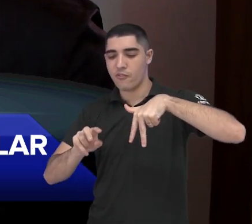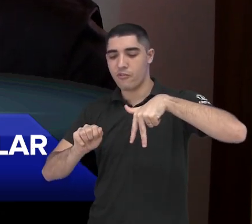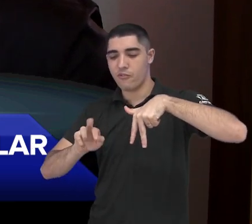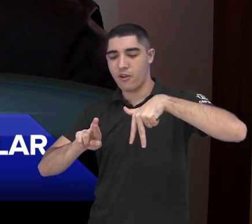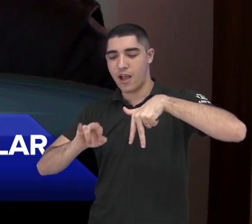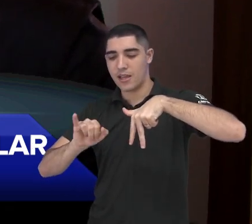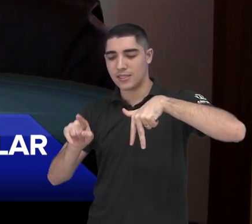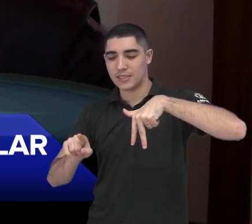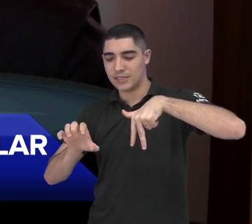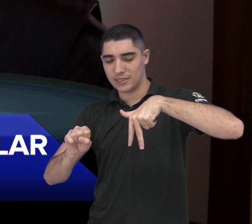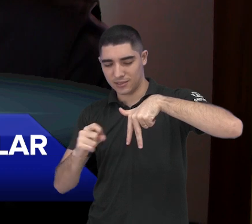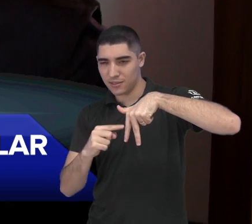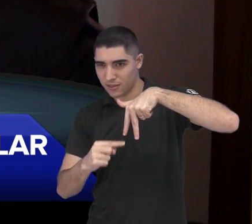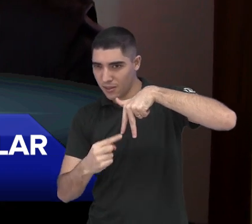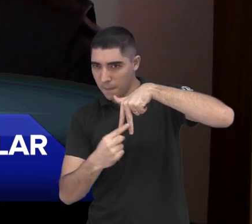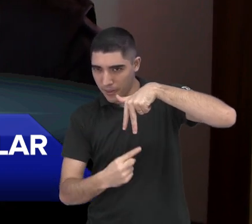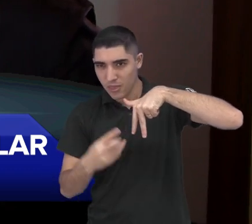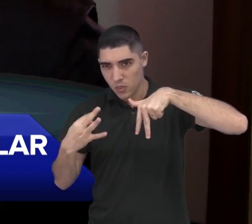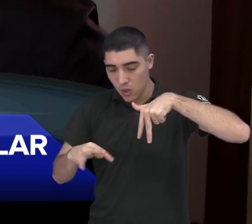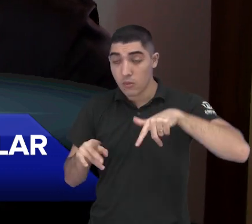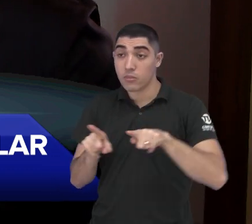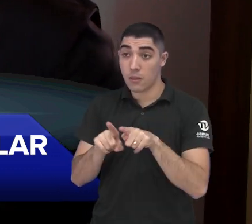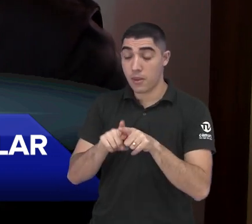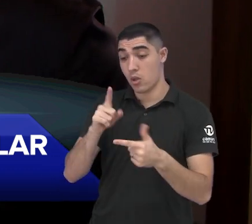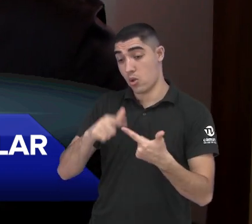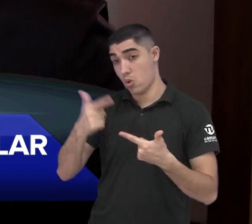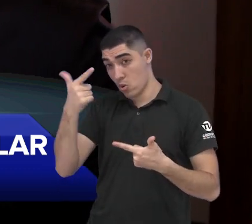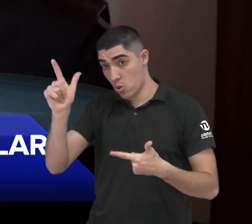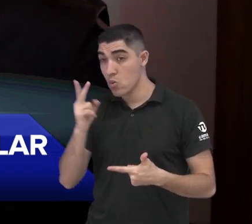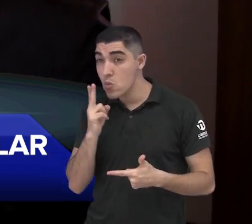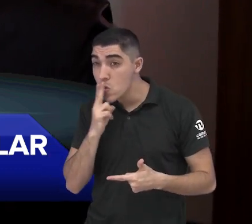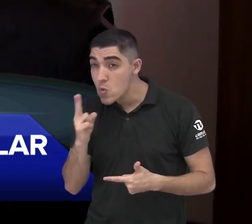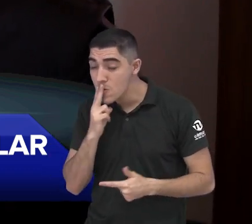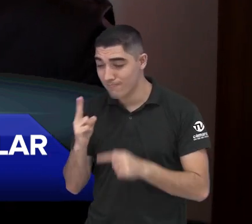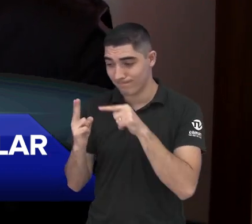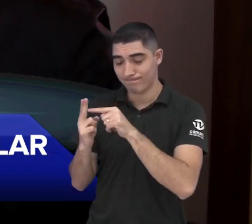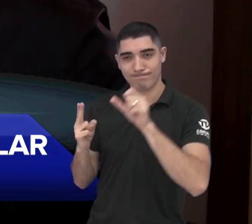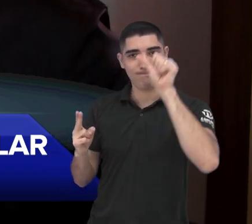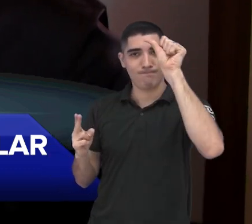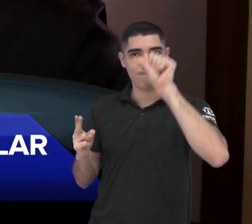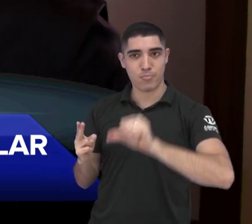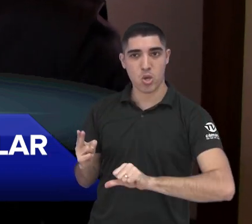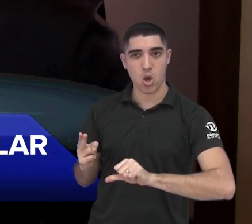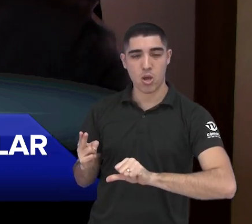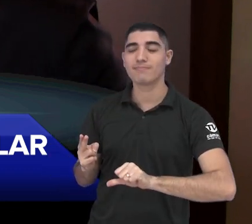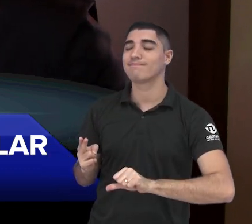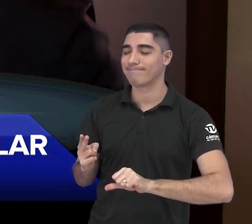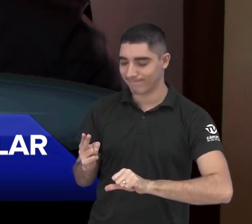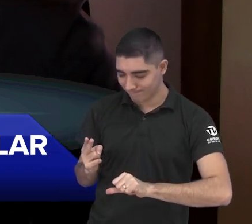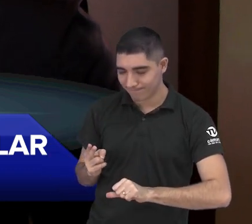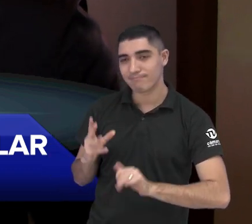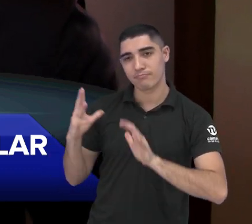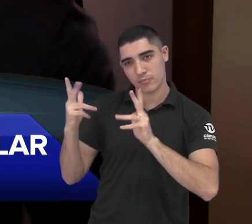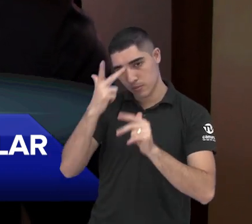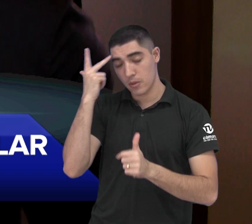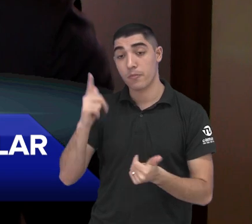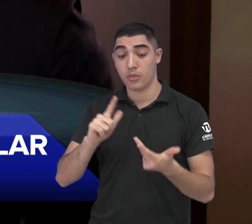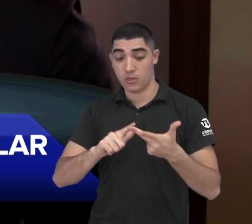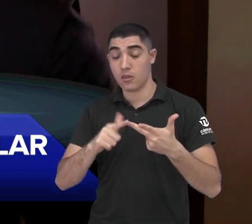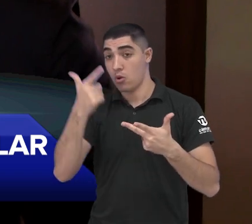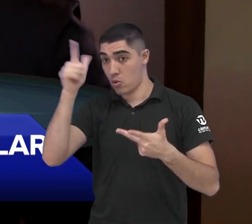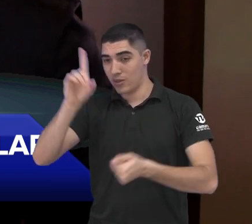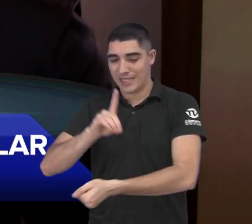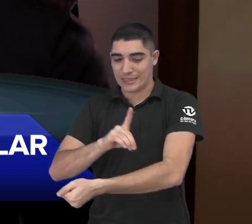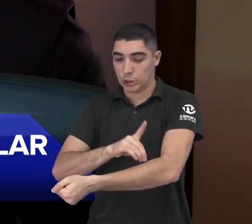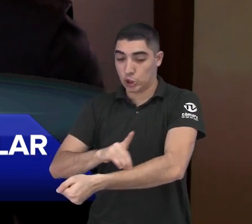se expõem aos fatores de risco. Então, o tabagismo talvez seja, é, talvez não, é o grande vilão das doenças arteriais. A gente tem